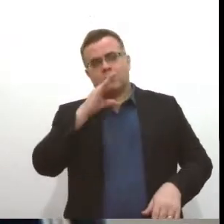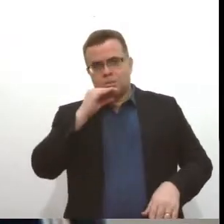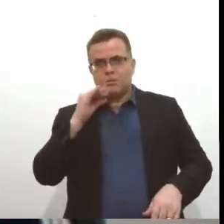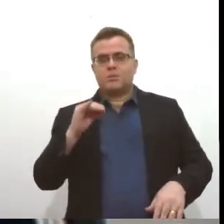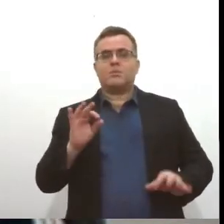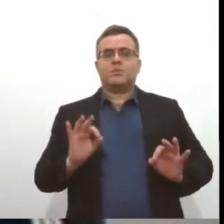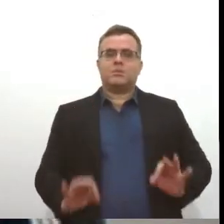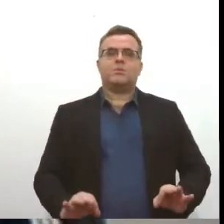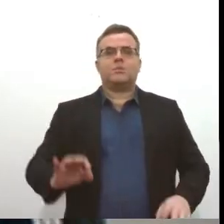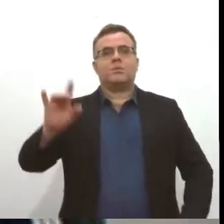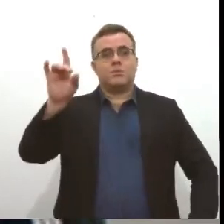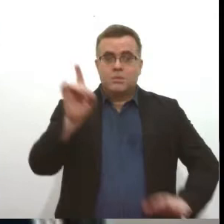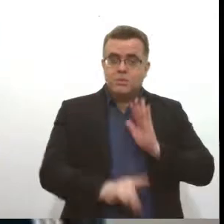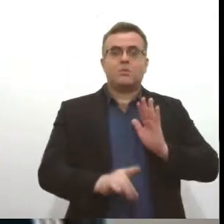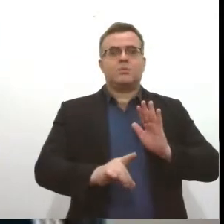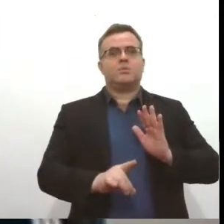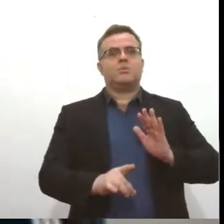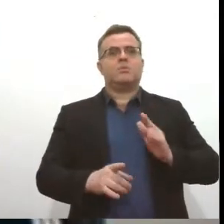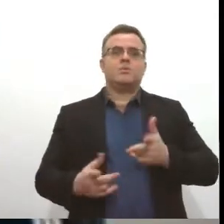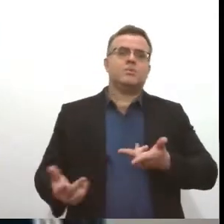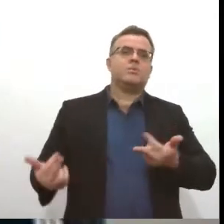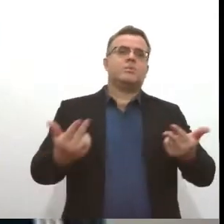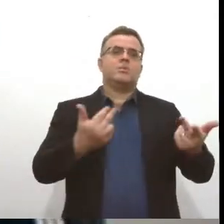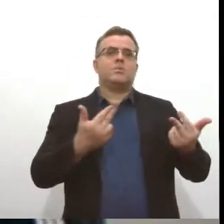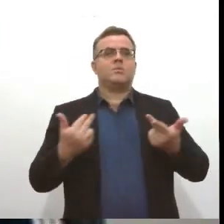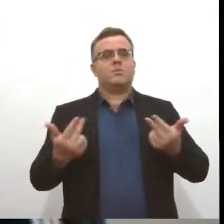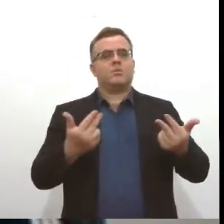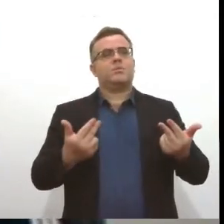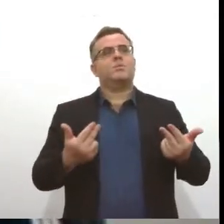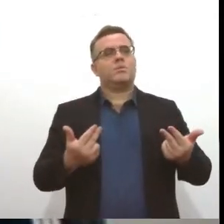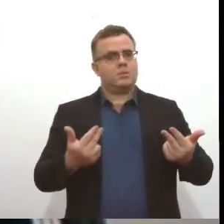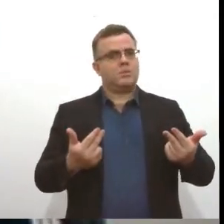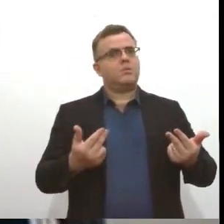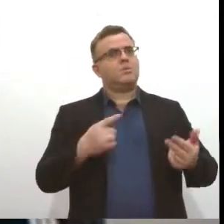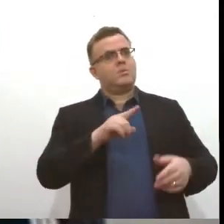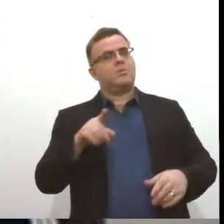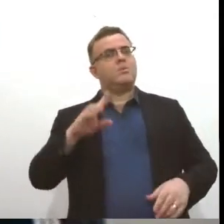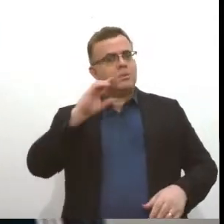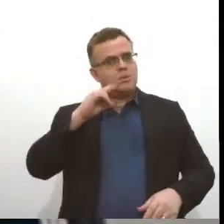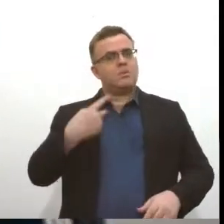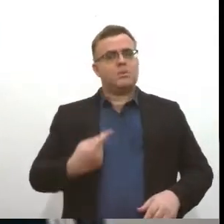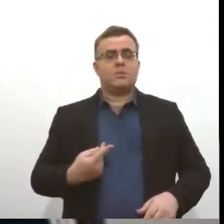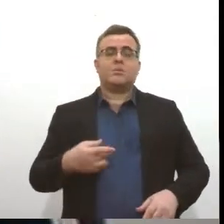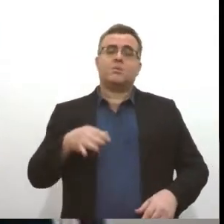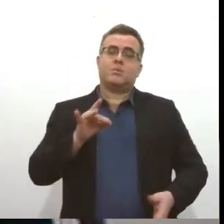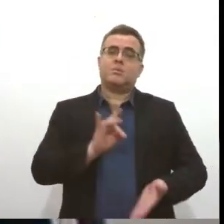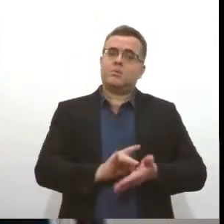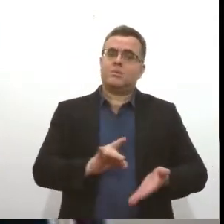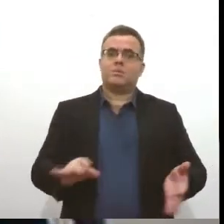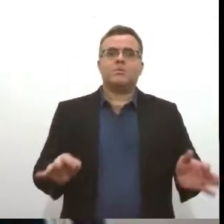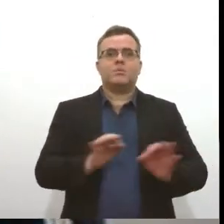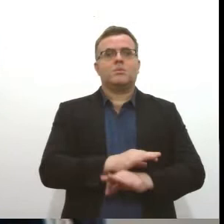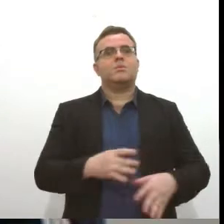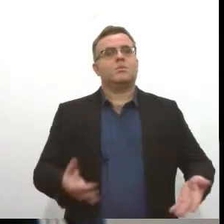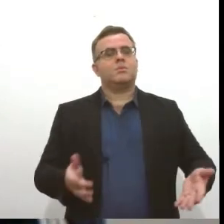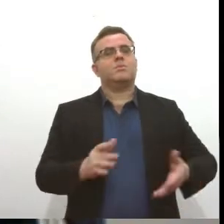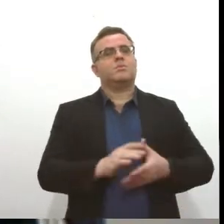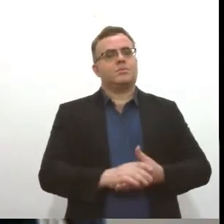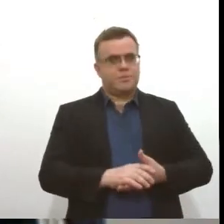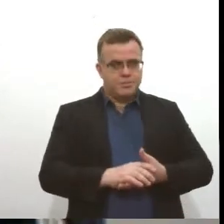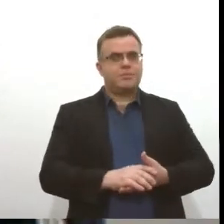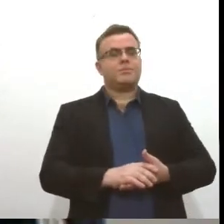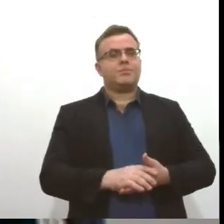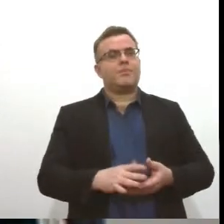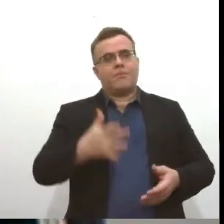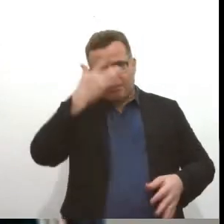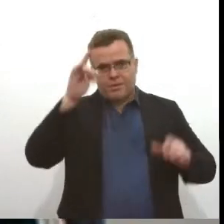direito que assegura direitos. Então, se esse reconhecimento demora de acontecer, a pessoa fica privada de outros